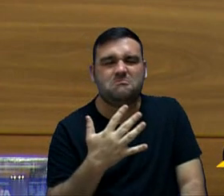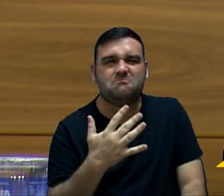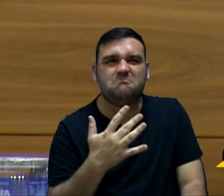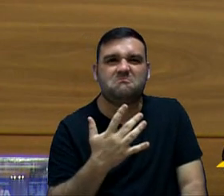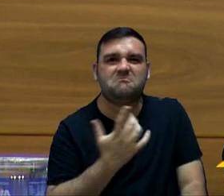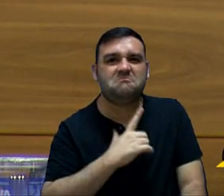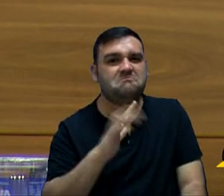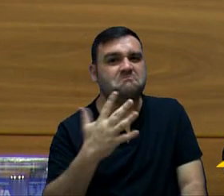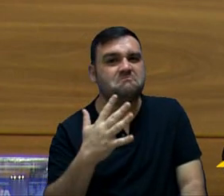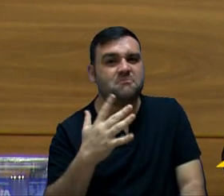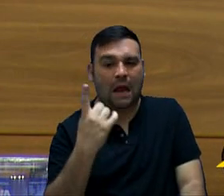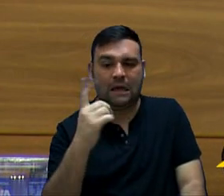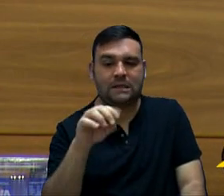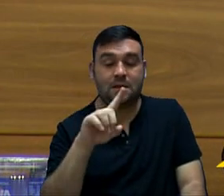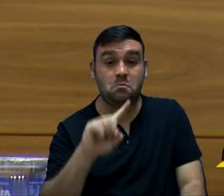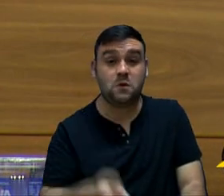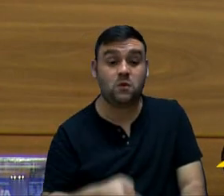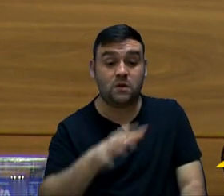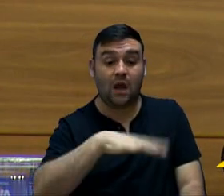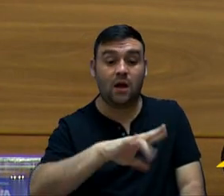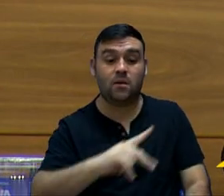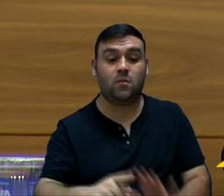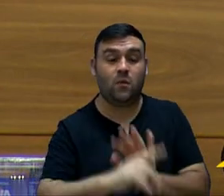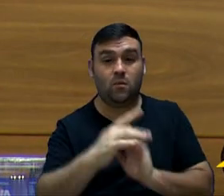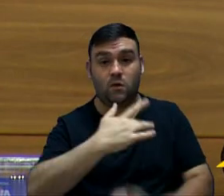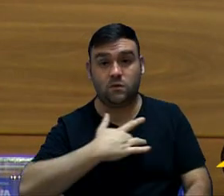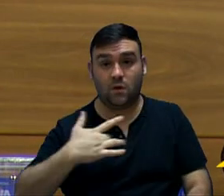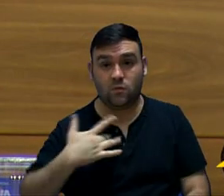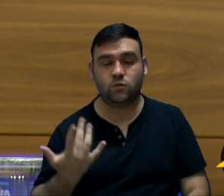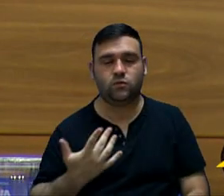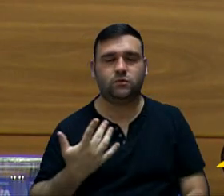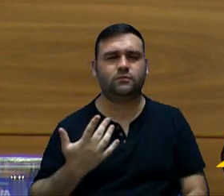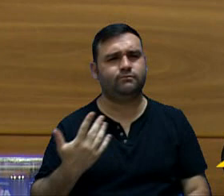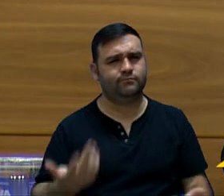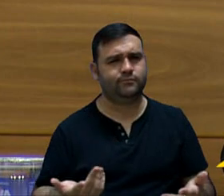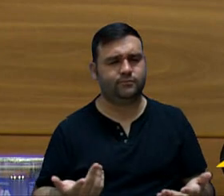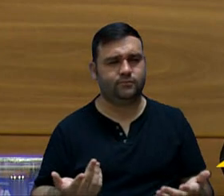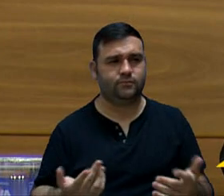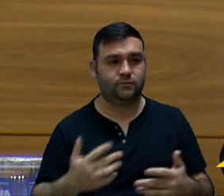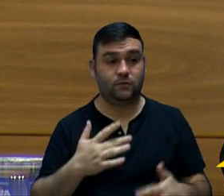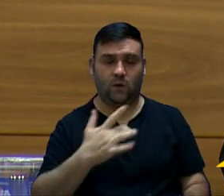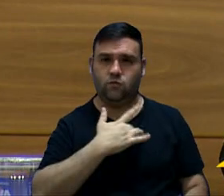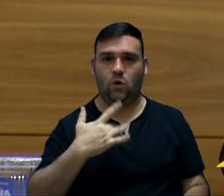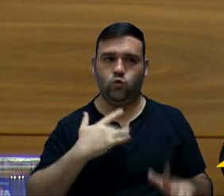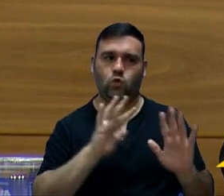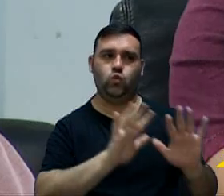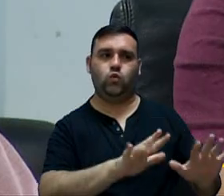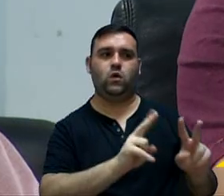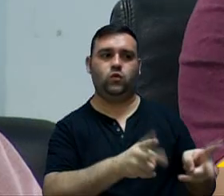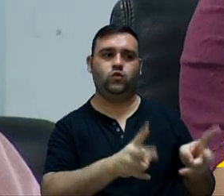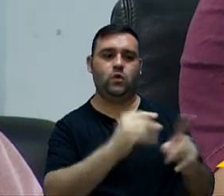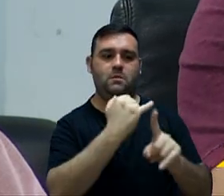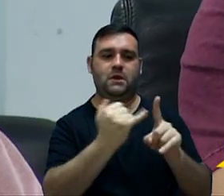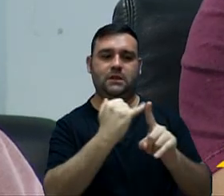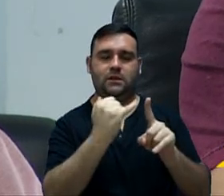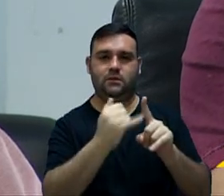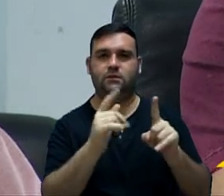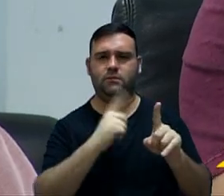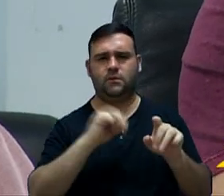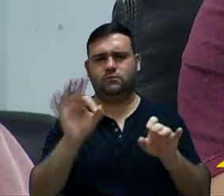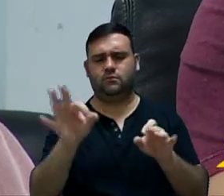aproximados 10 milhões na área da saúde. Então, veja... saúde ficou para a saúde, secretário. Metade da... Sim.